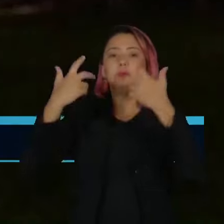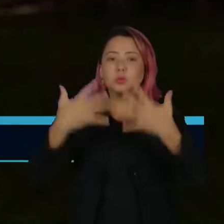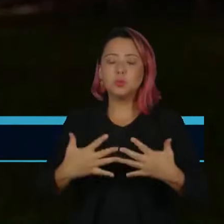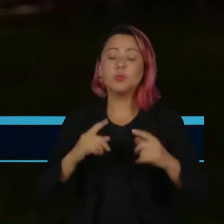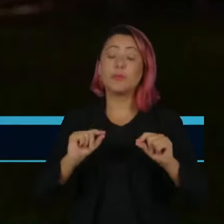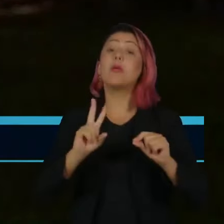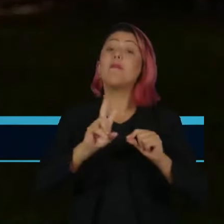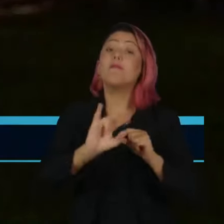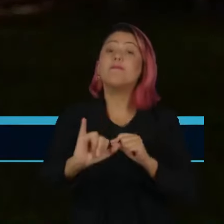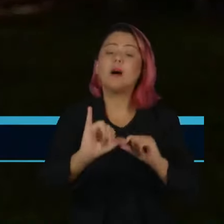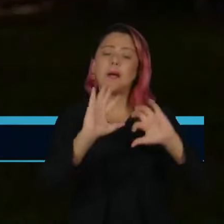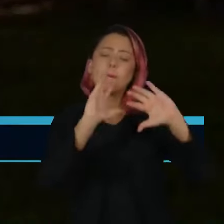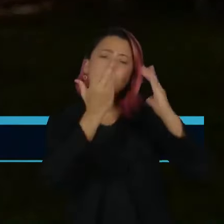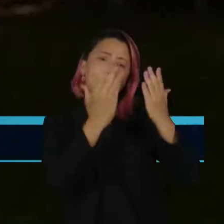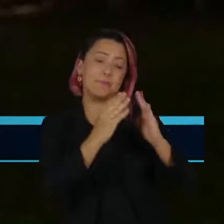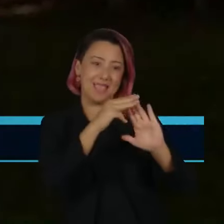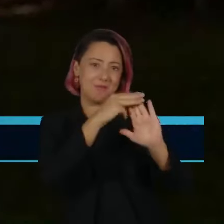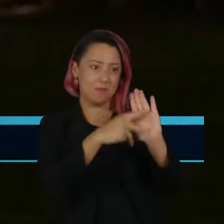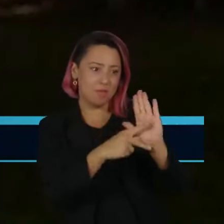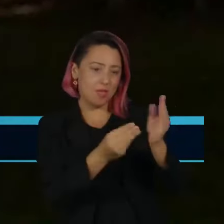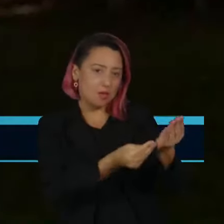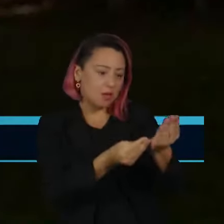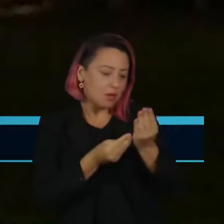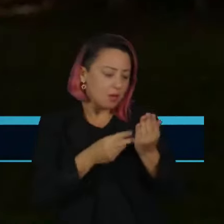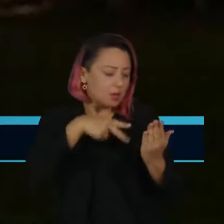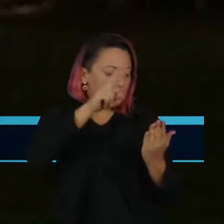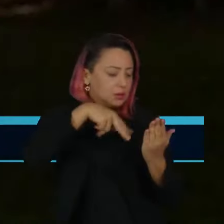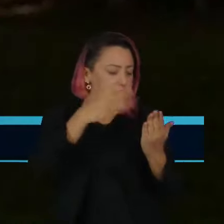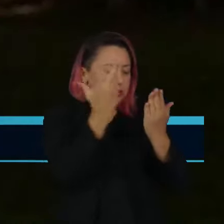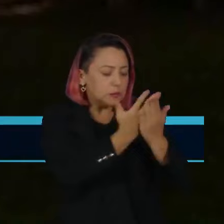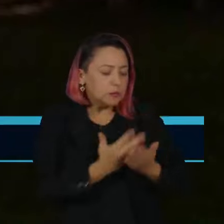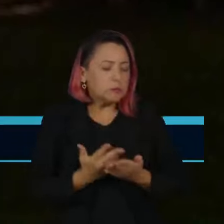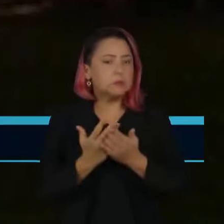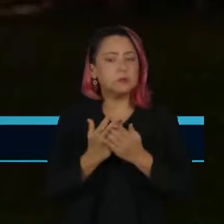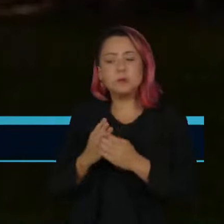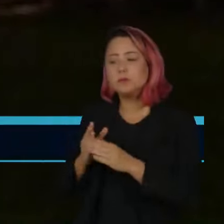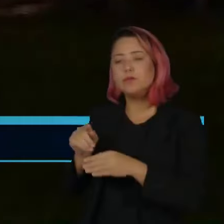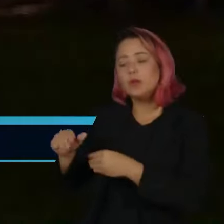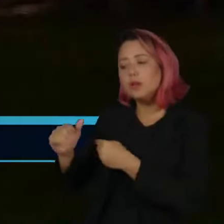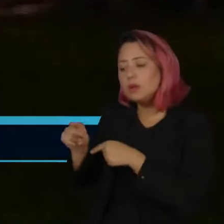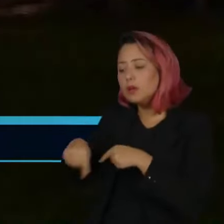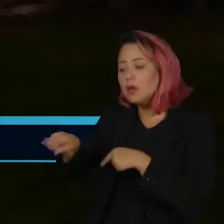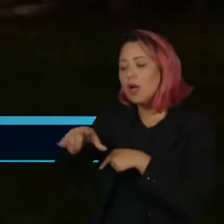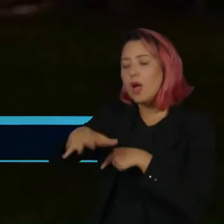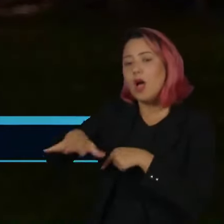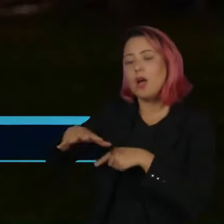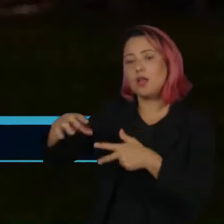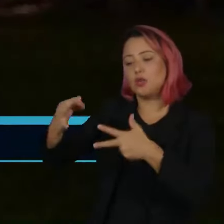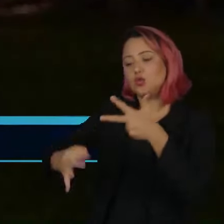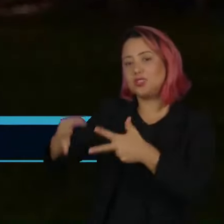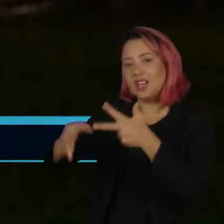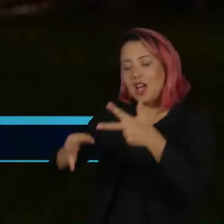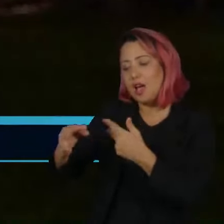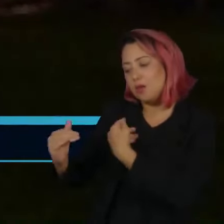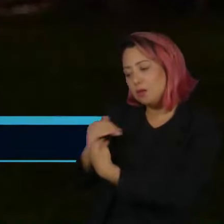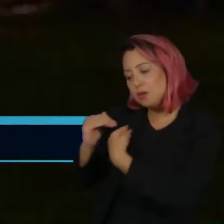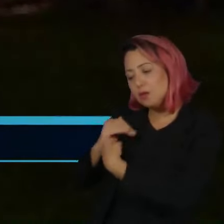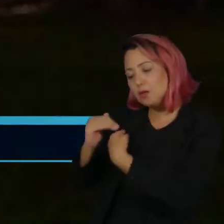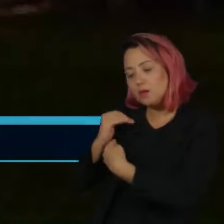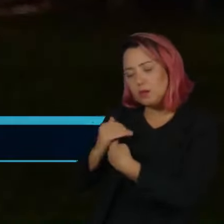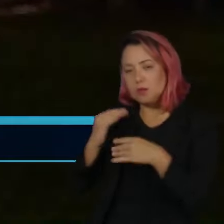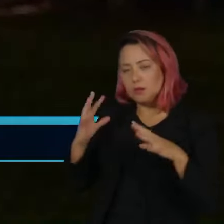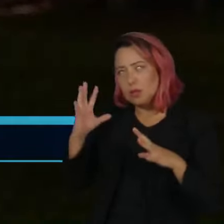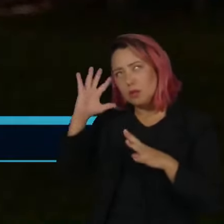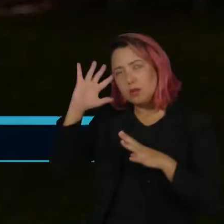avaliação do teor da MP com apoio da consultoria legislativa da Casa. Disse que, para além da estranheza da